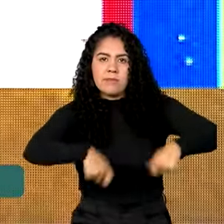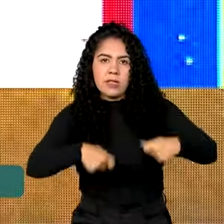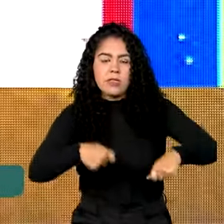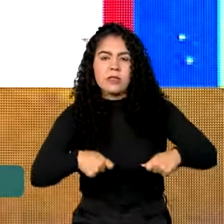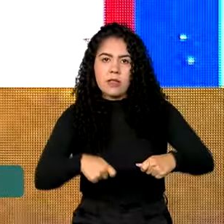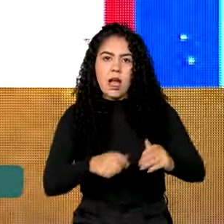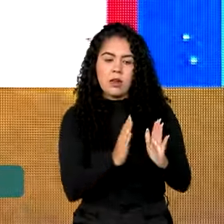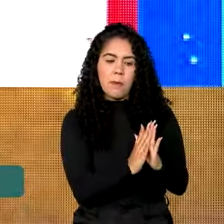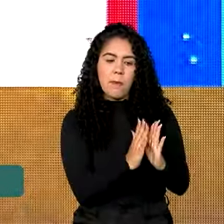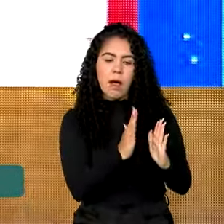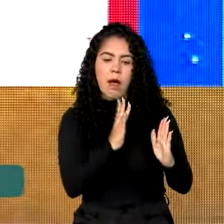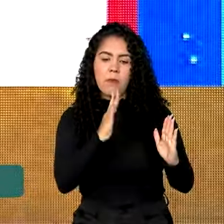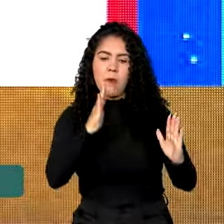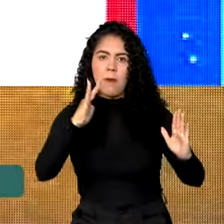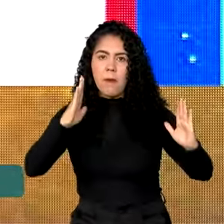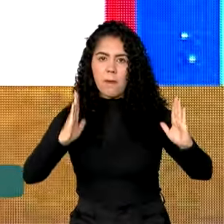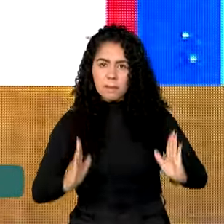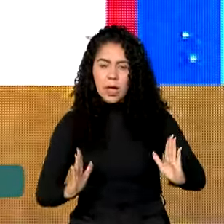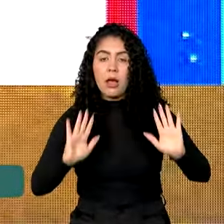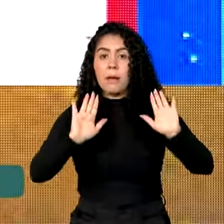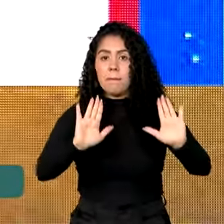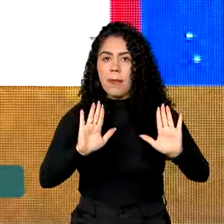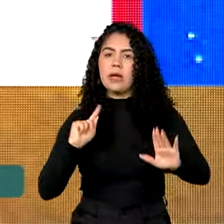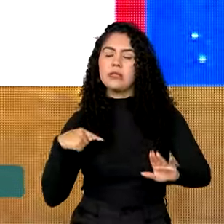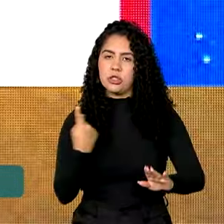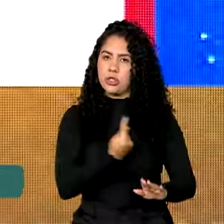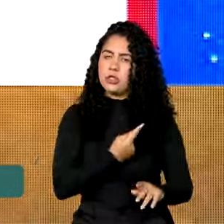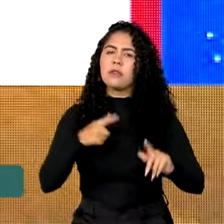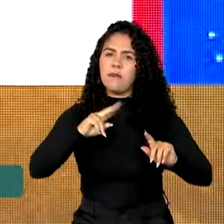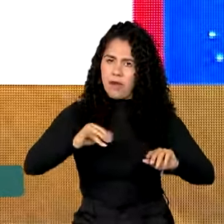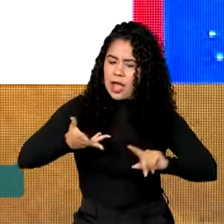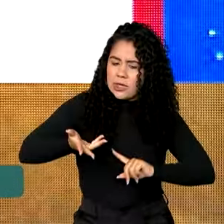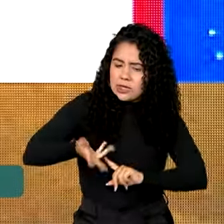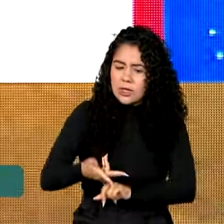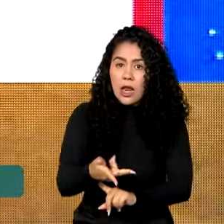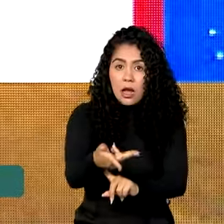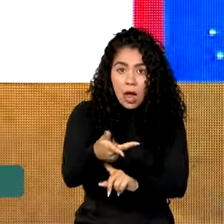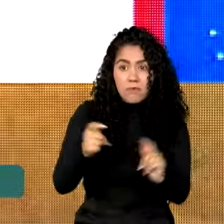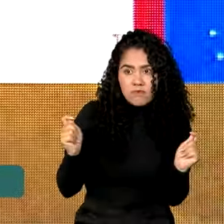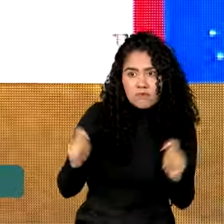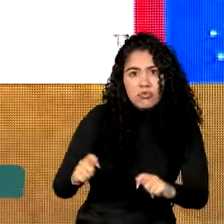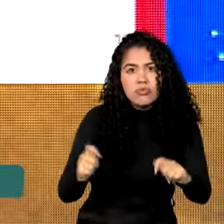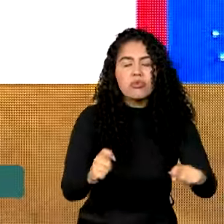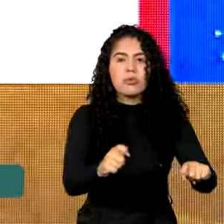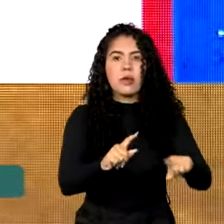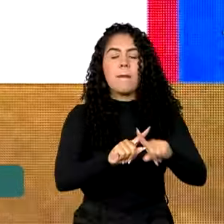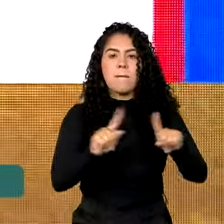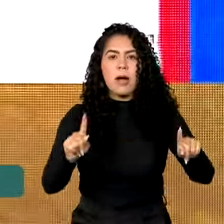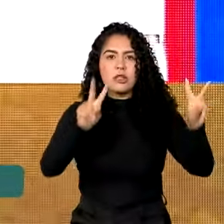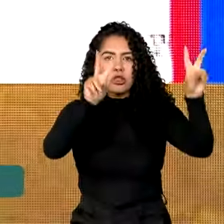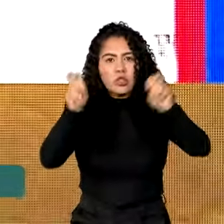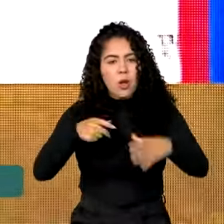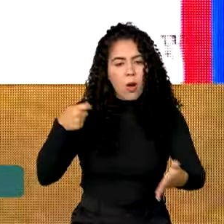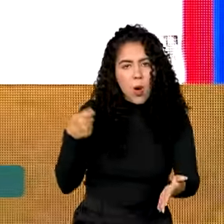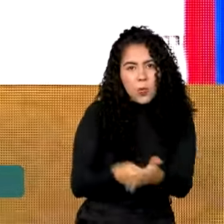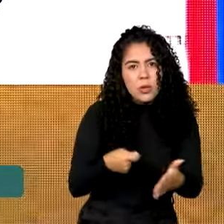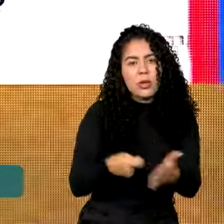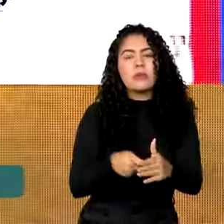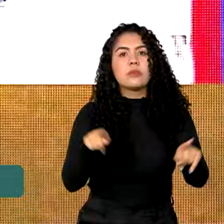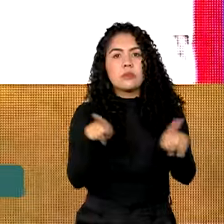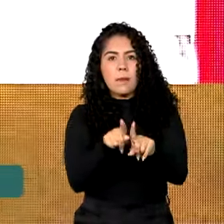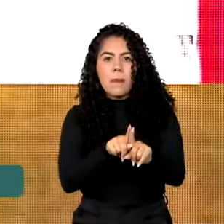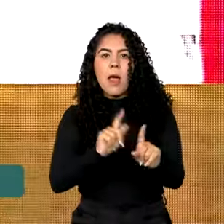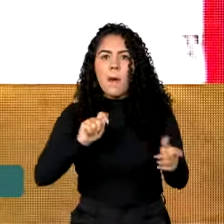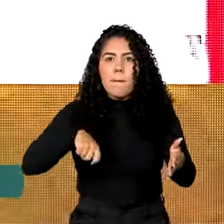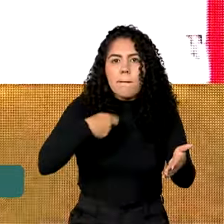Mas é óbvio que nós vamos trabalhar para acelerar tudo aquilo que for possível. As obrigações de fazer e o pagamento individual,